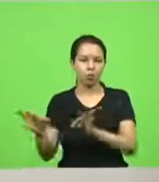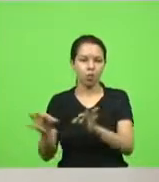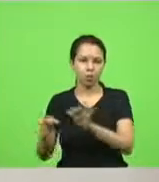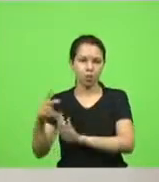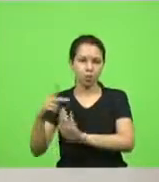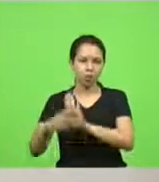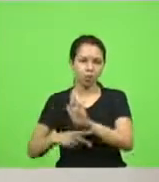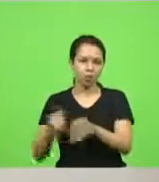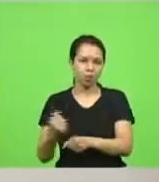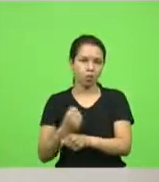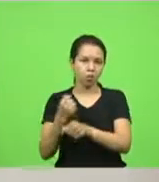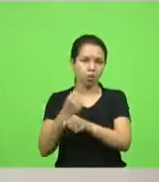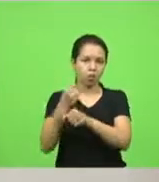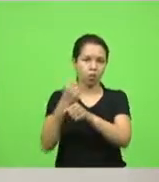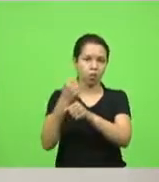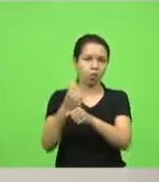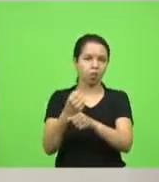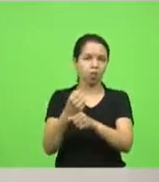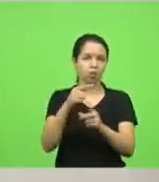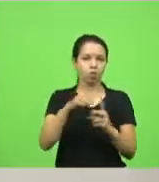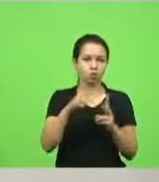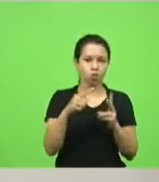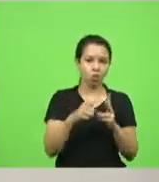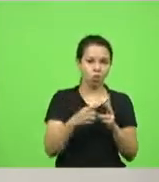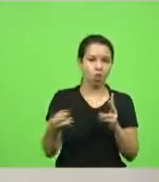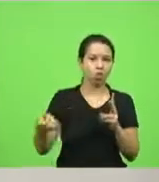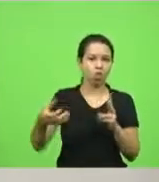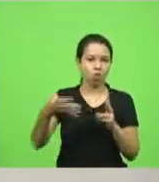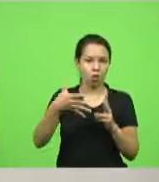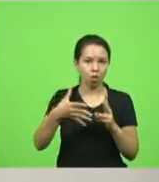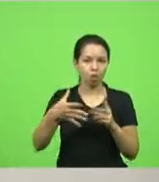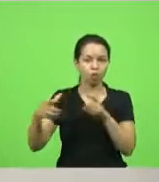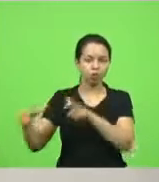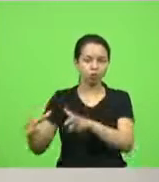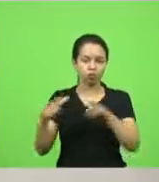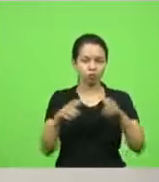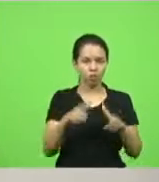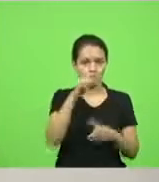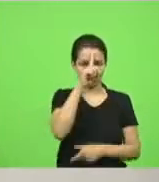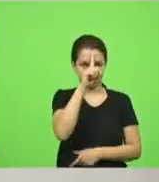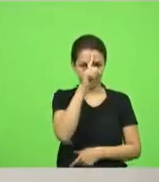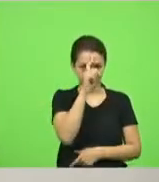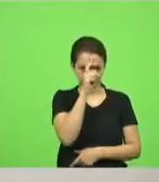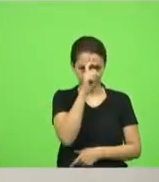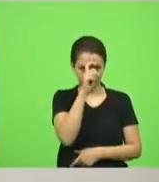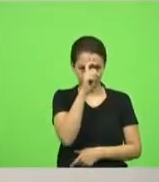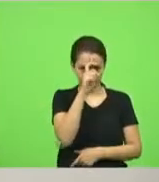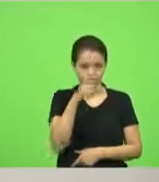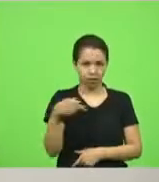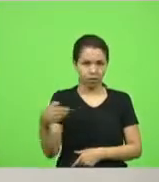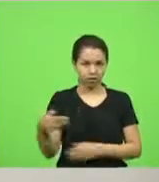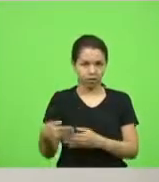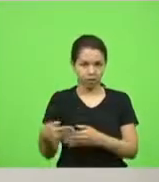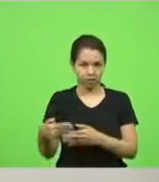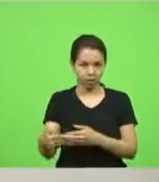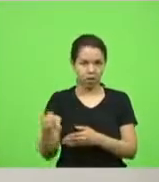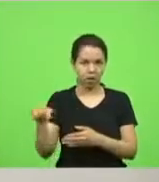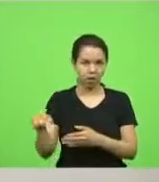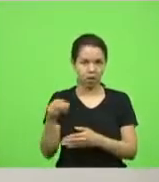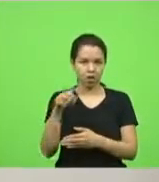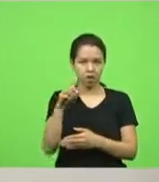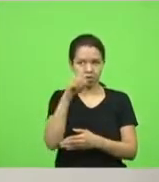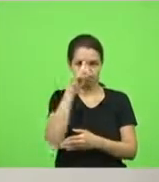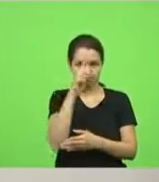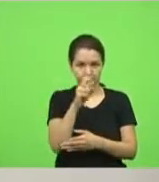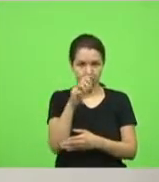novas unidades hospitalares que abrigariam o hospital governador Celso Ramos e a maternidade Carmelo Dutra. Em